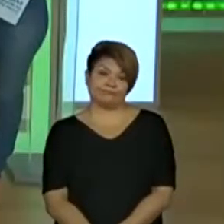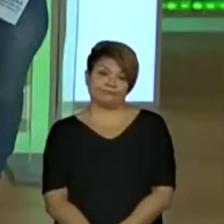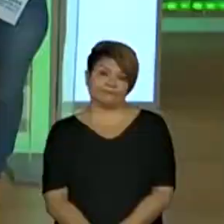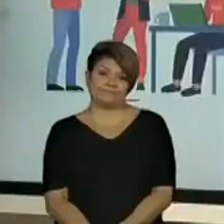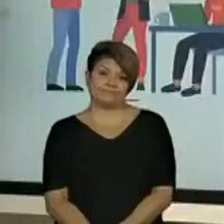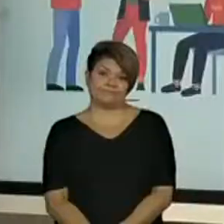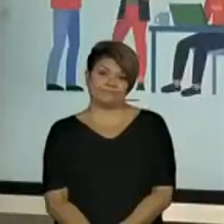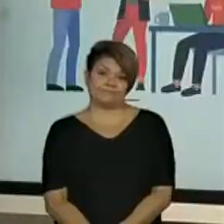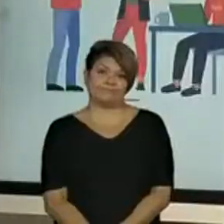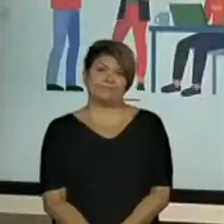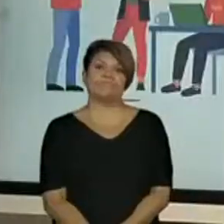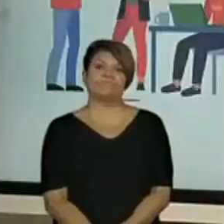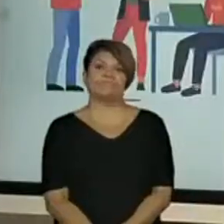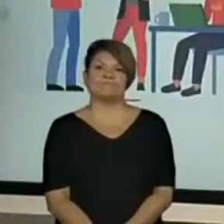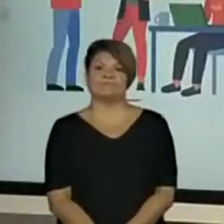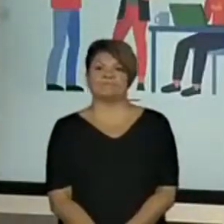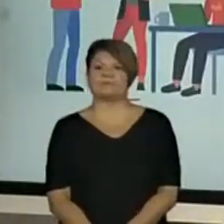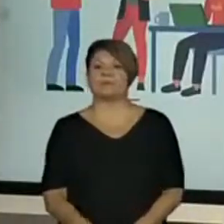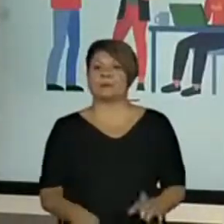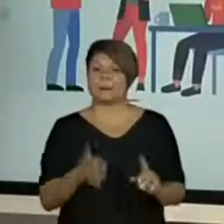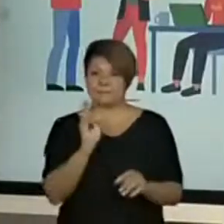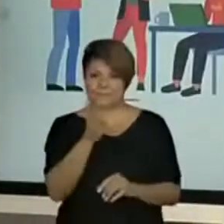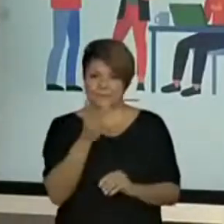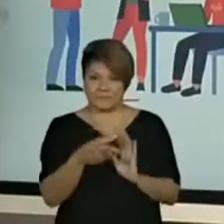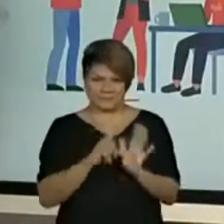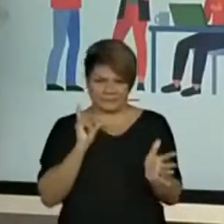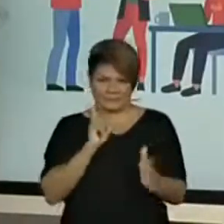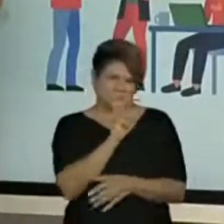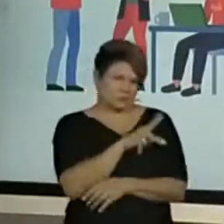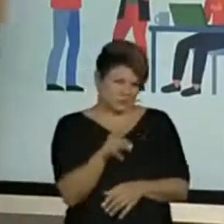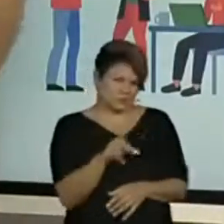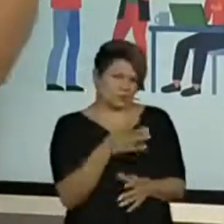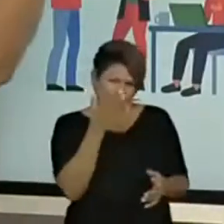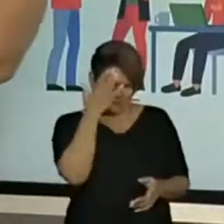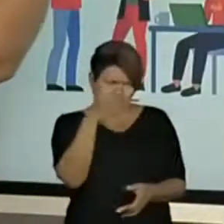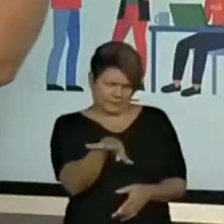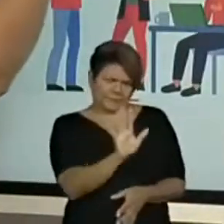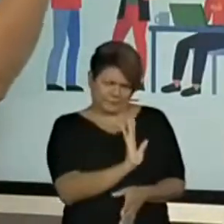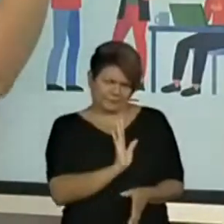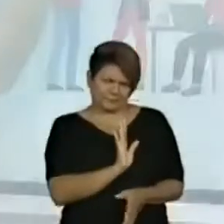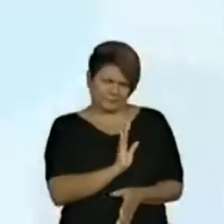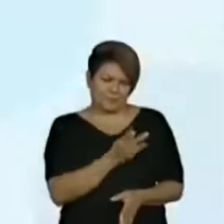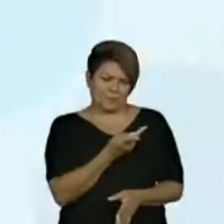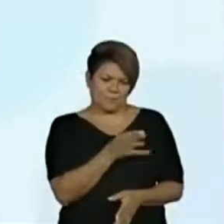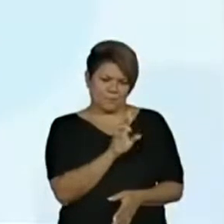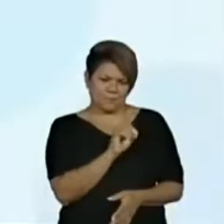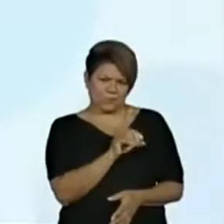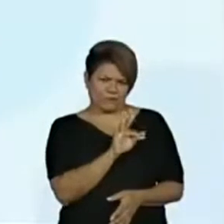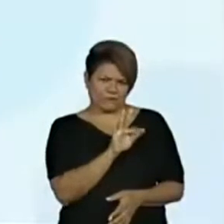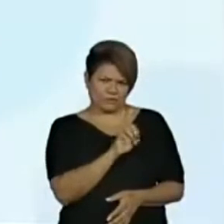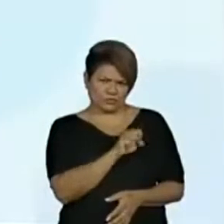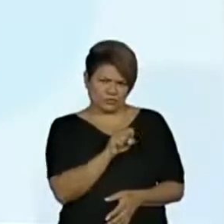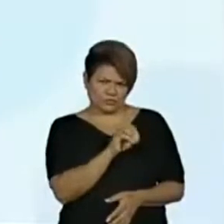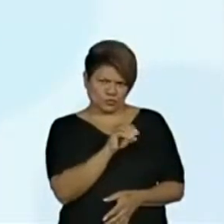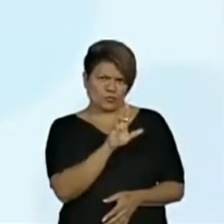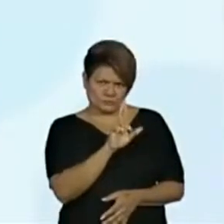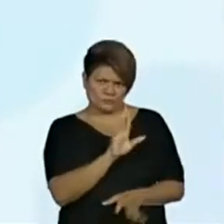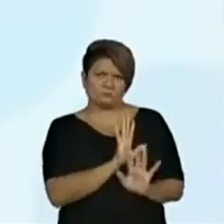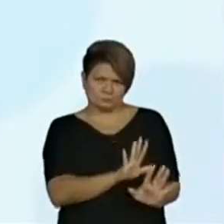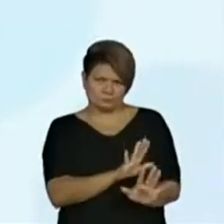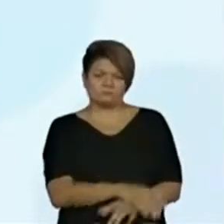A gente vai fazer assim, a gente vai usar a mesma palavra do professor, né? Então, vamos escrever professor.